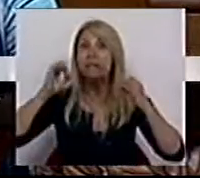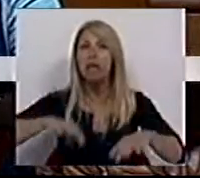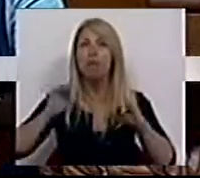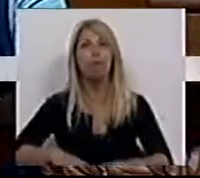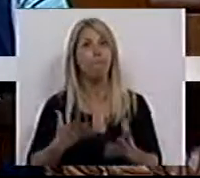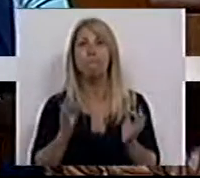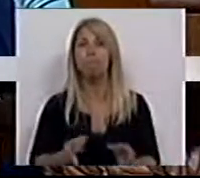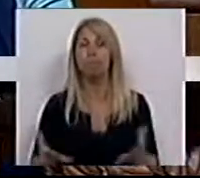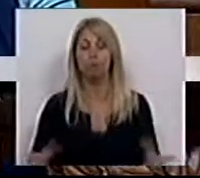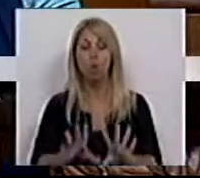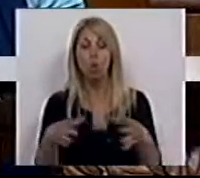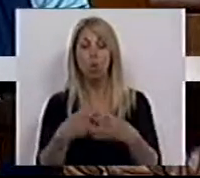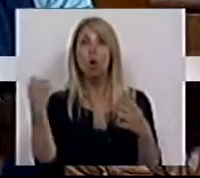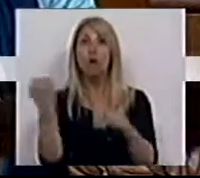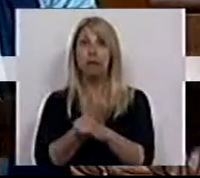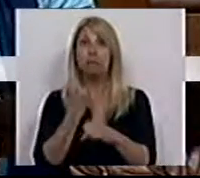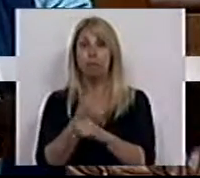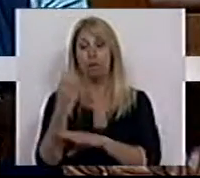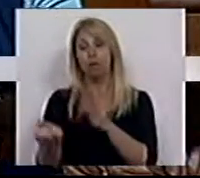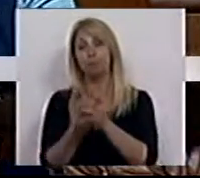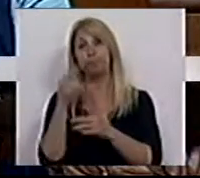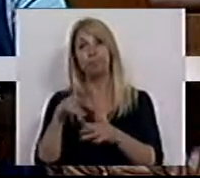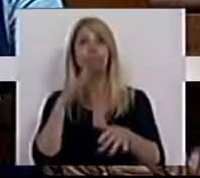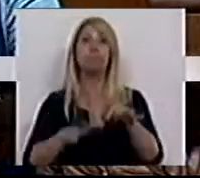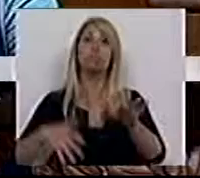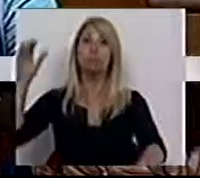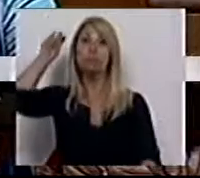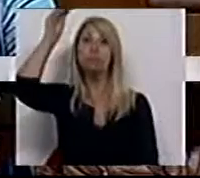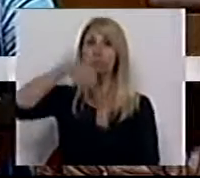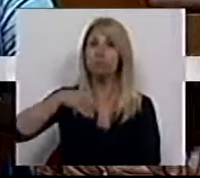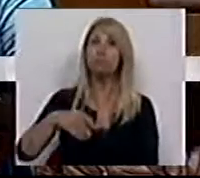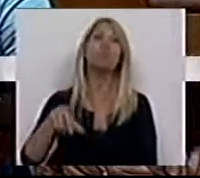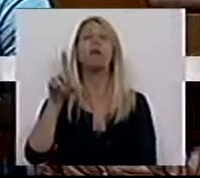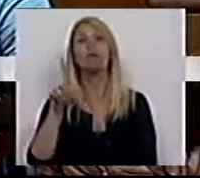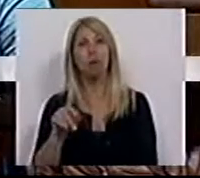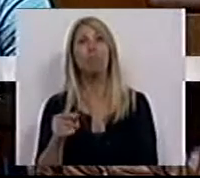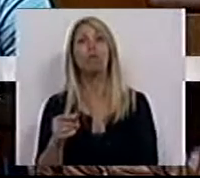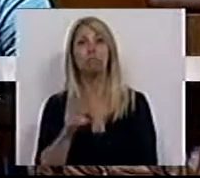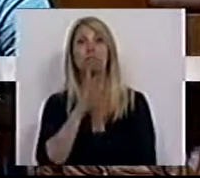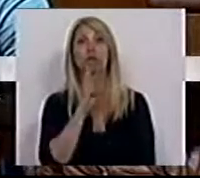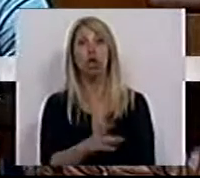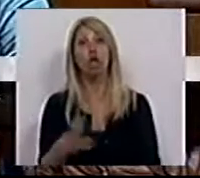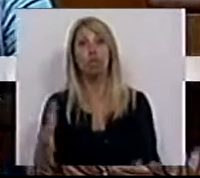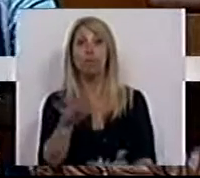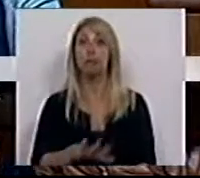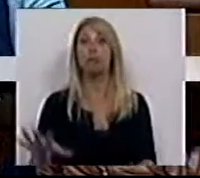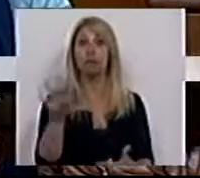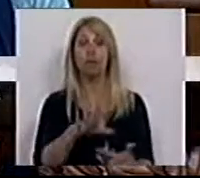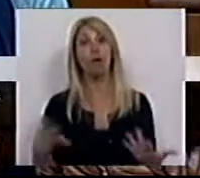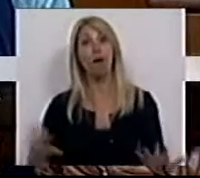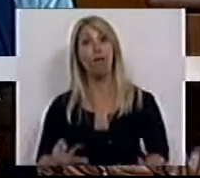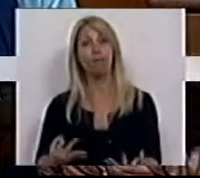trabalho criado na Assembleia da República é também ele uma resposta a esta situação.